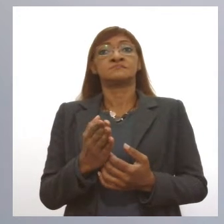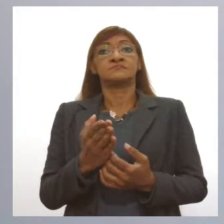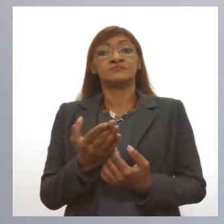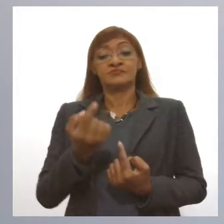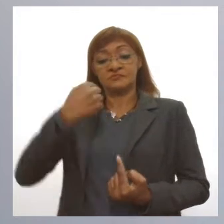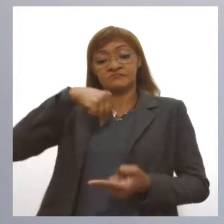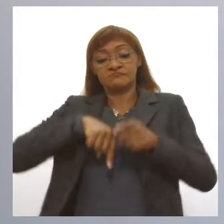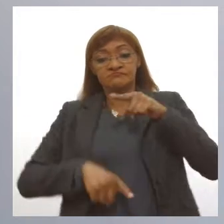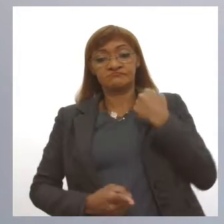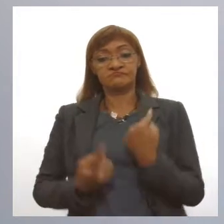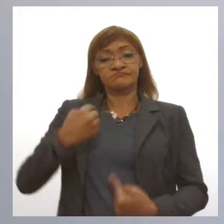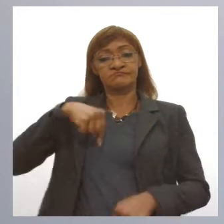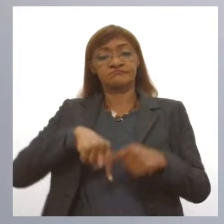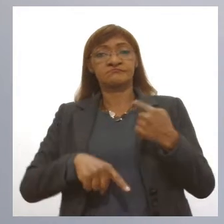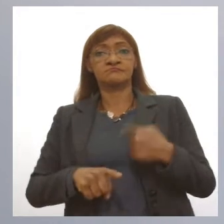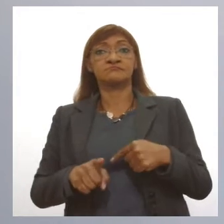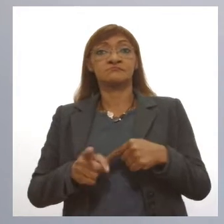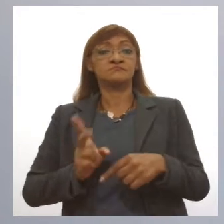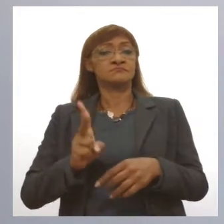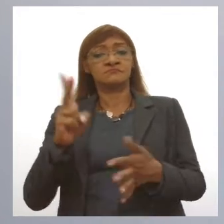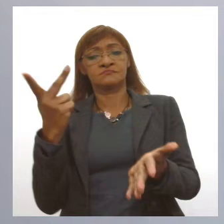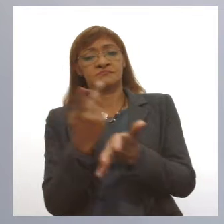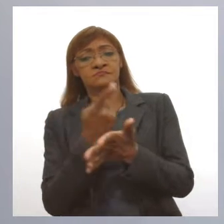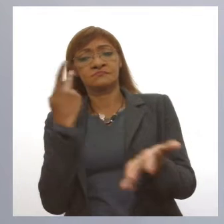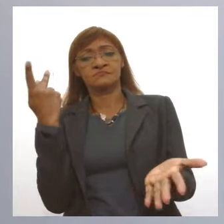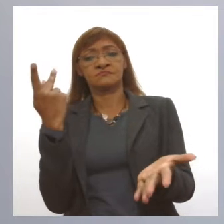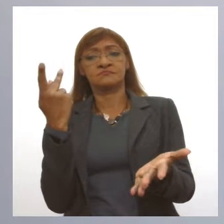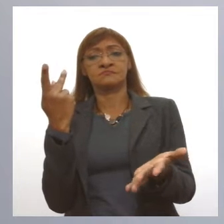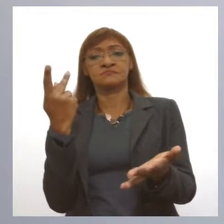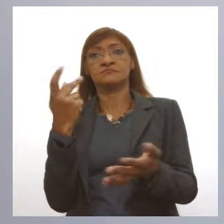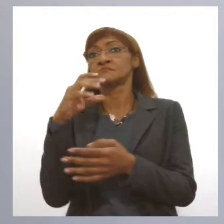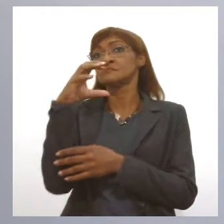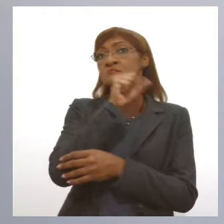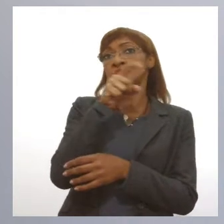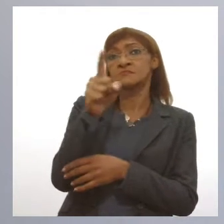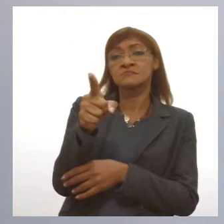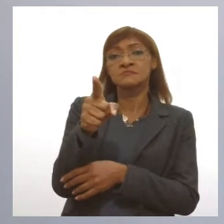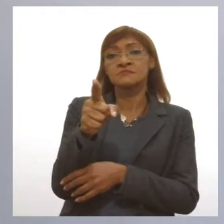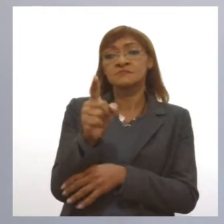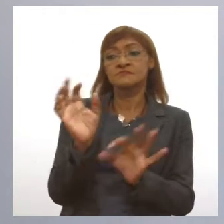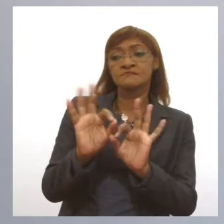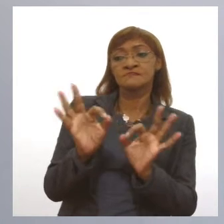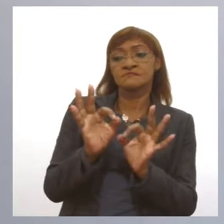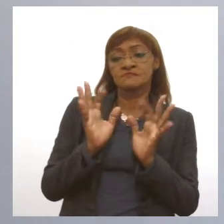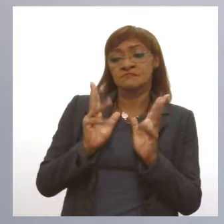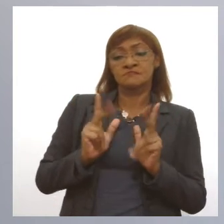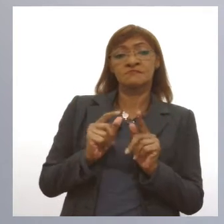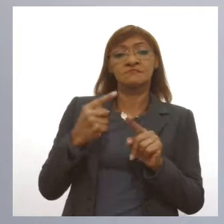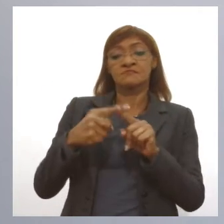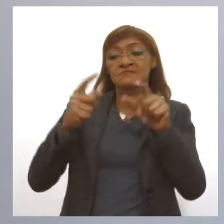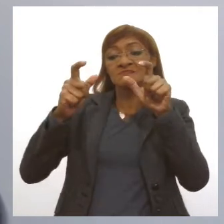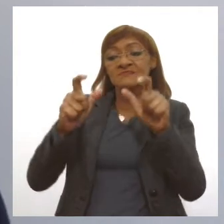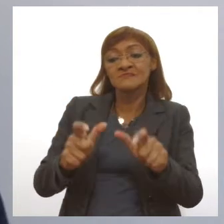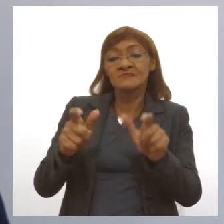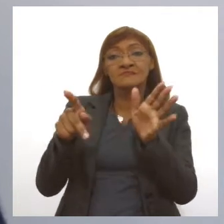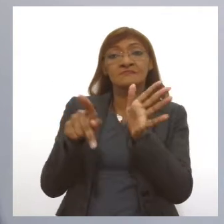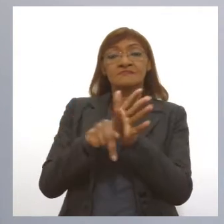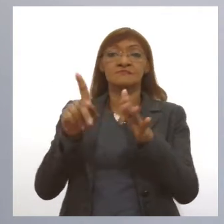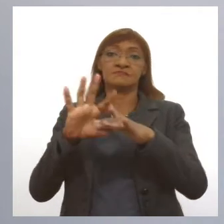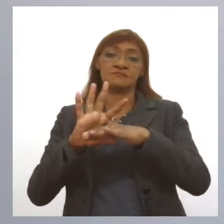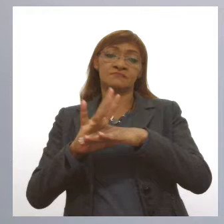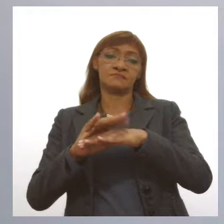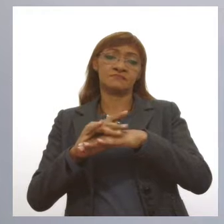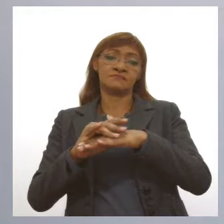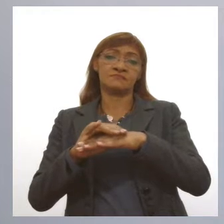Acontece com muitos vírus. Logo, você pode não ter imunidade, porque você está em um ambiente de doença, que tem